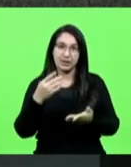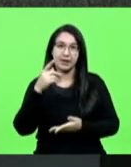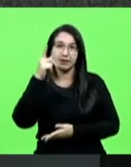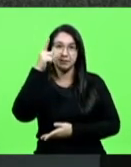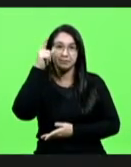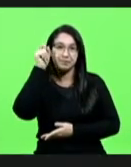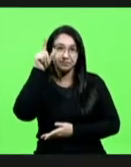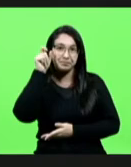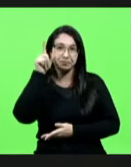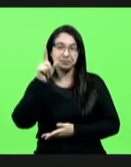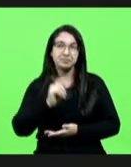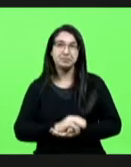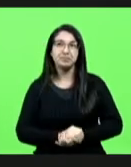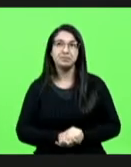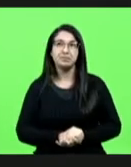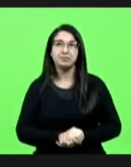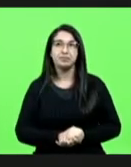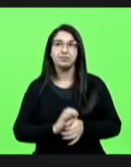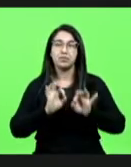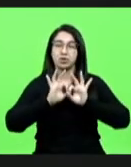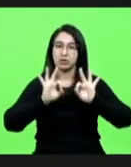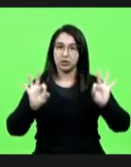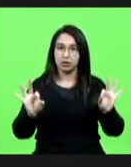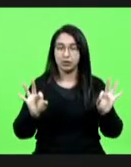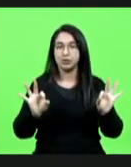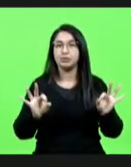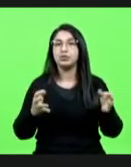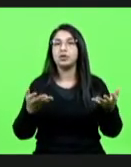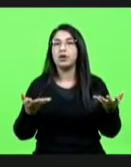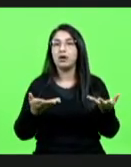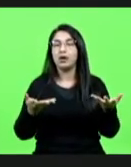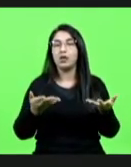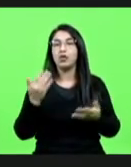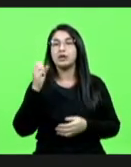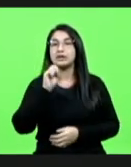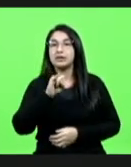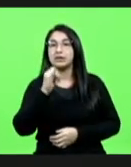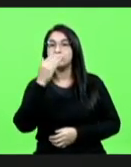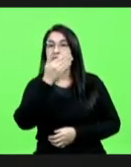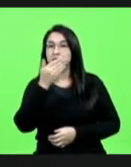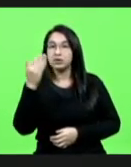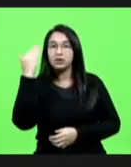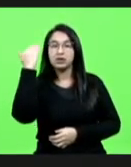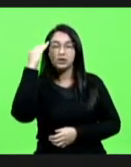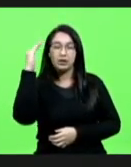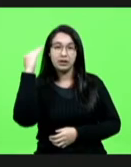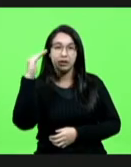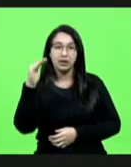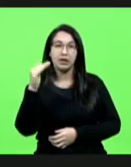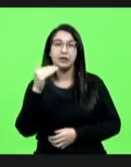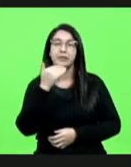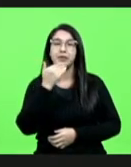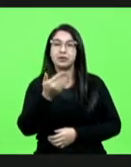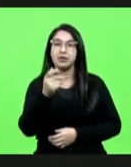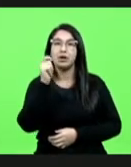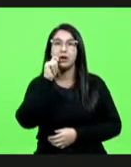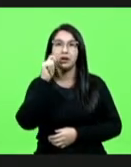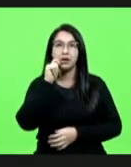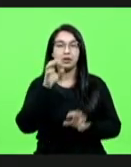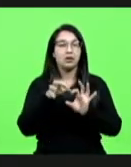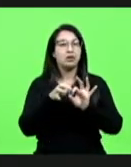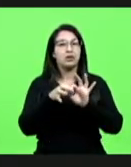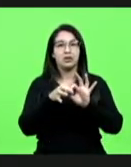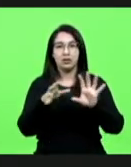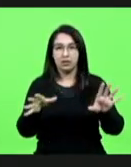Ótimo, ótimo. Então, fica aqui, se assim for do entendimento dos colegas deputados, e a pedido da deputada Ana, eu concedo vista